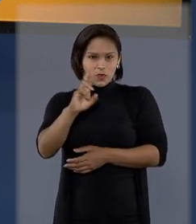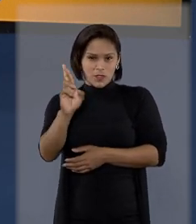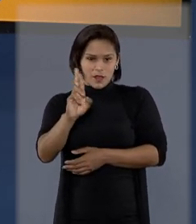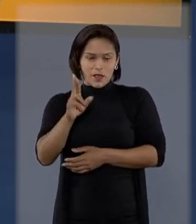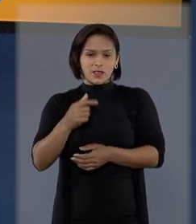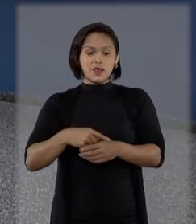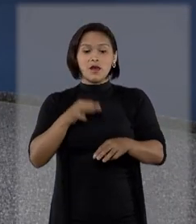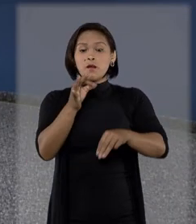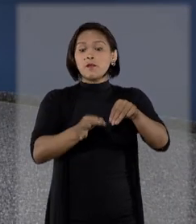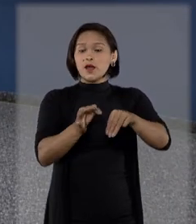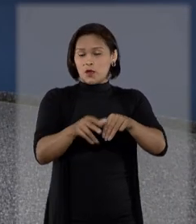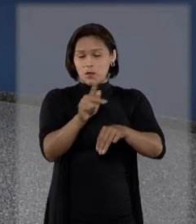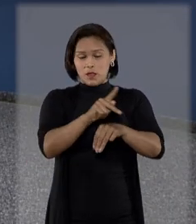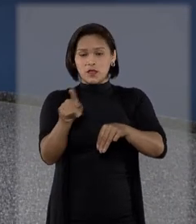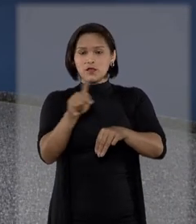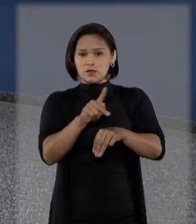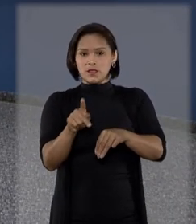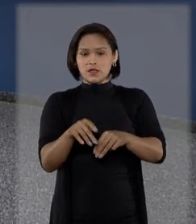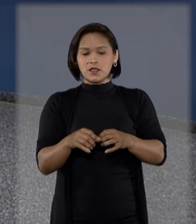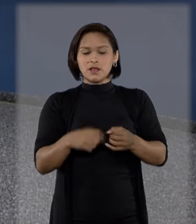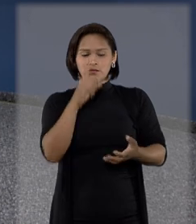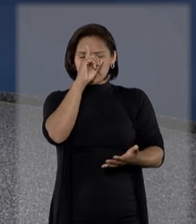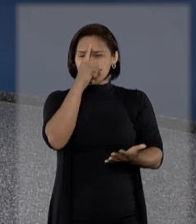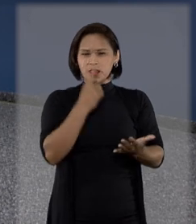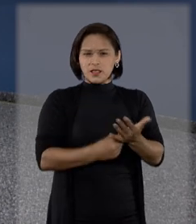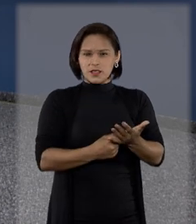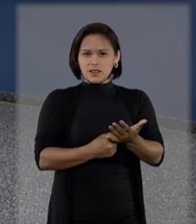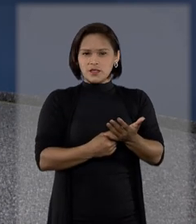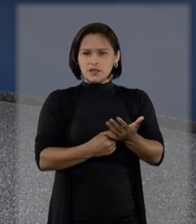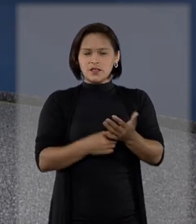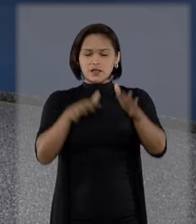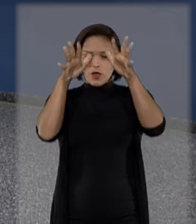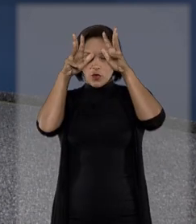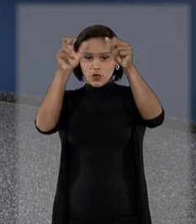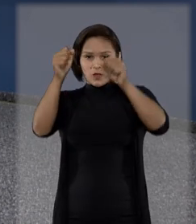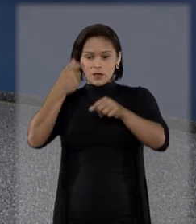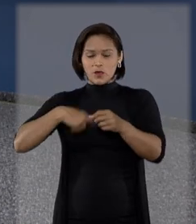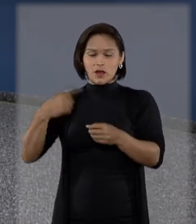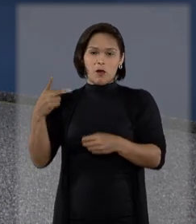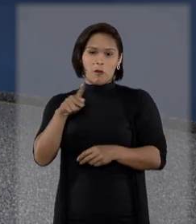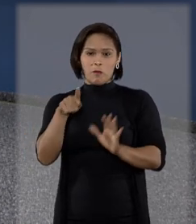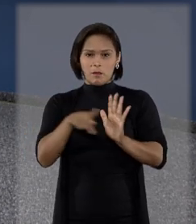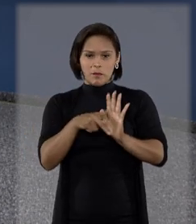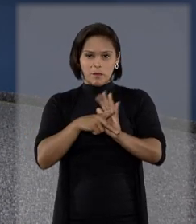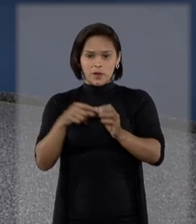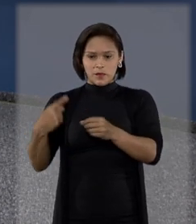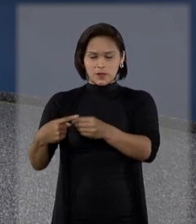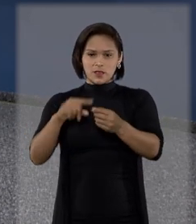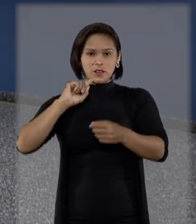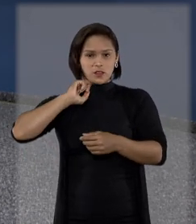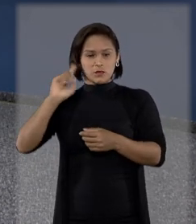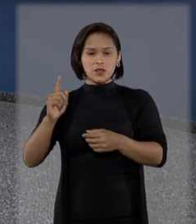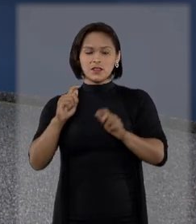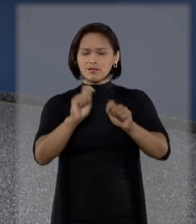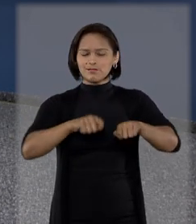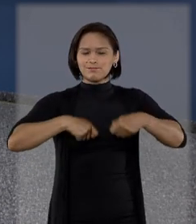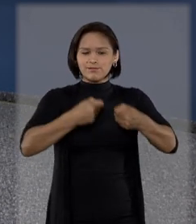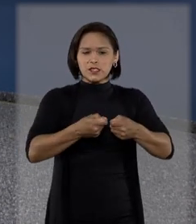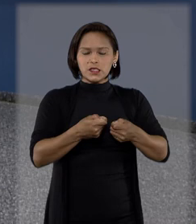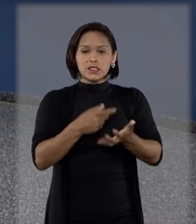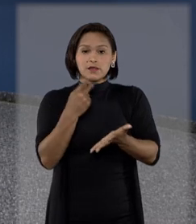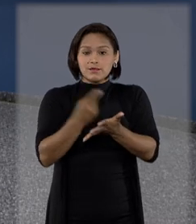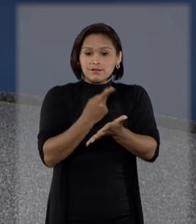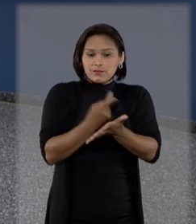precatórios. Para o ministro Humberto Martins, a decisão do Tribunal de Justiça de Minas Gerais tem potencial de